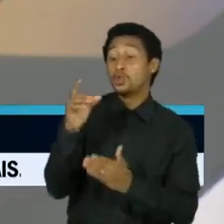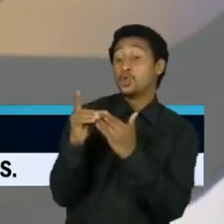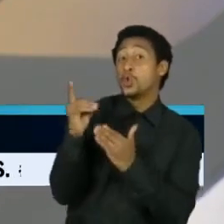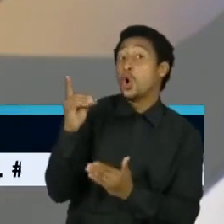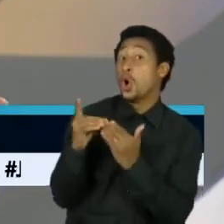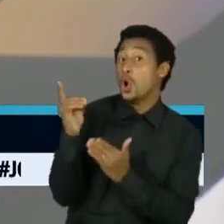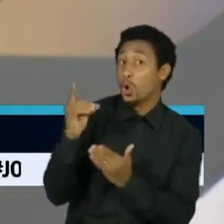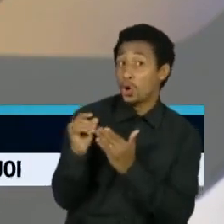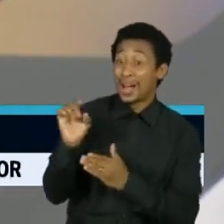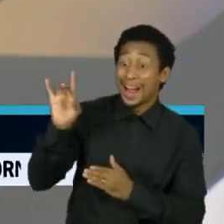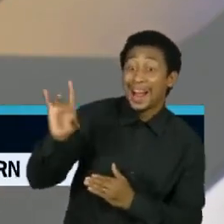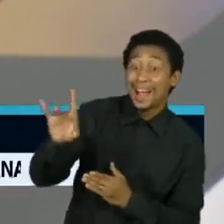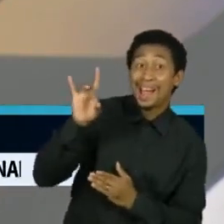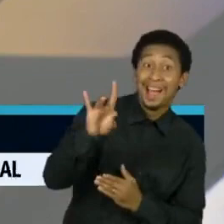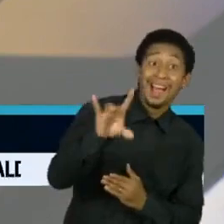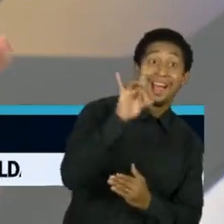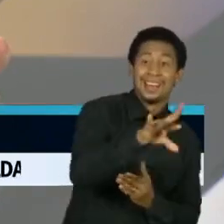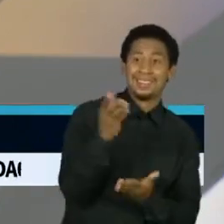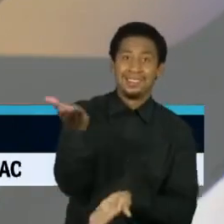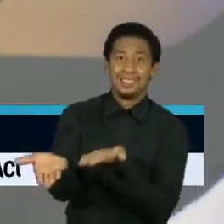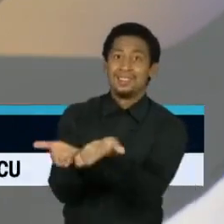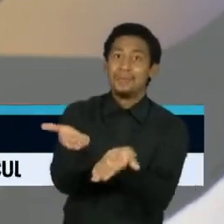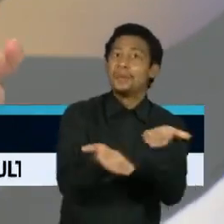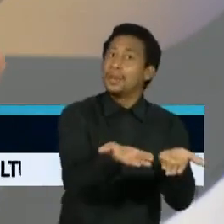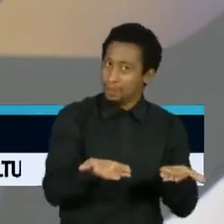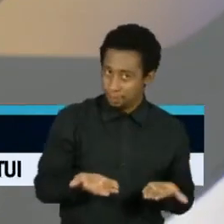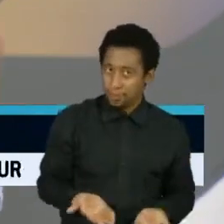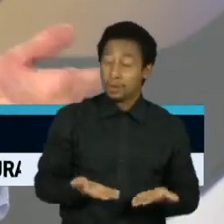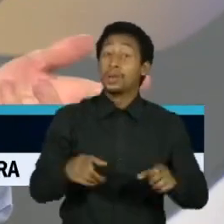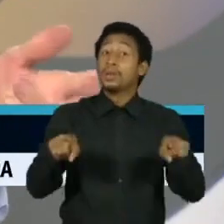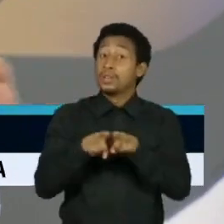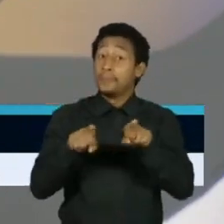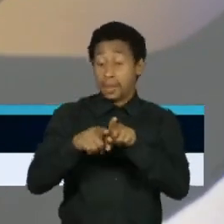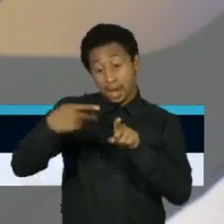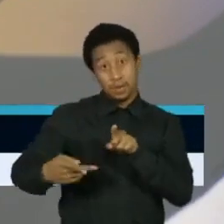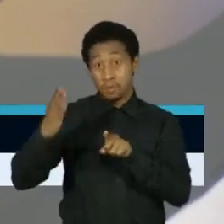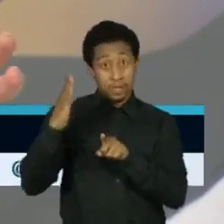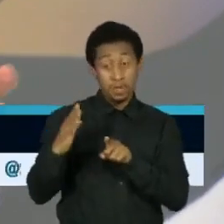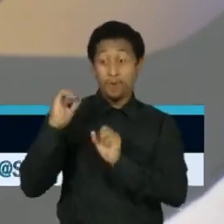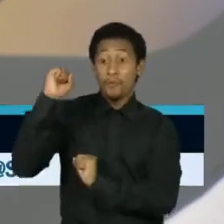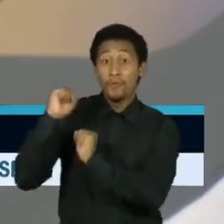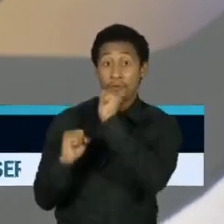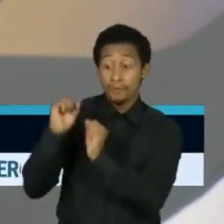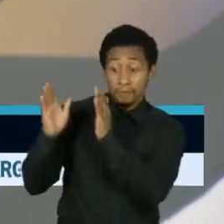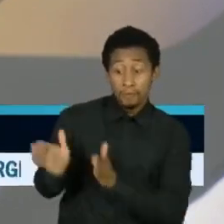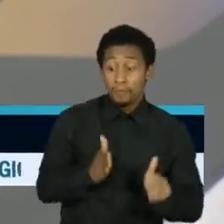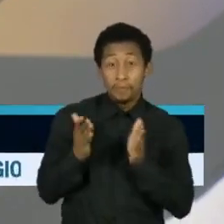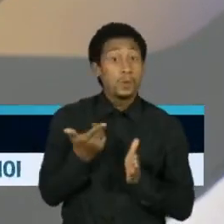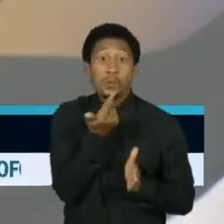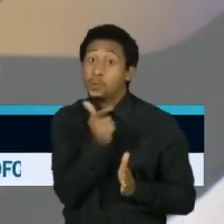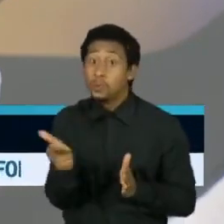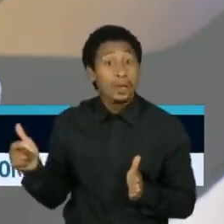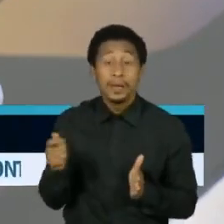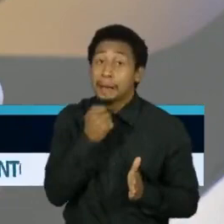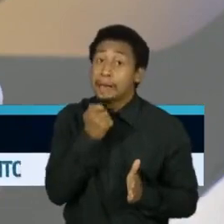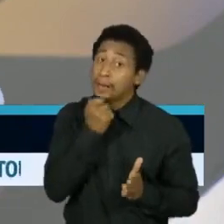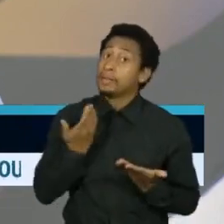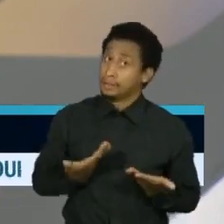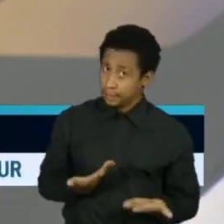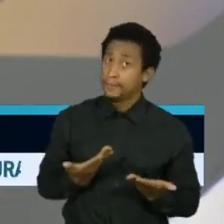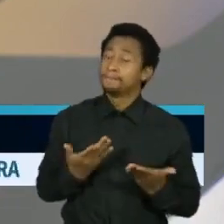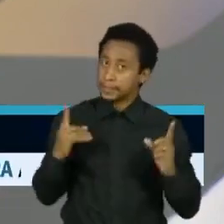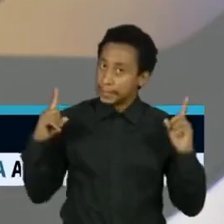desconto. E tem o problema da quantidade de fabricação que as empresas que os fabricam não devem ter capacidade para